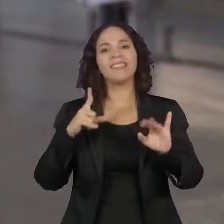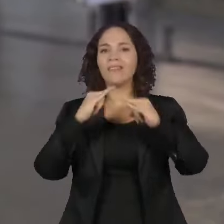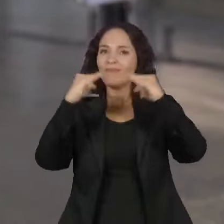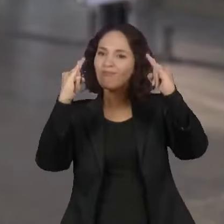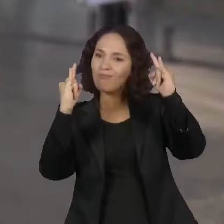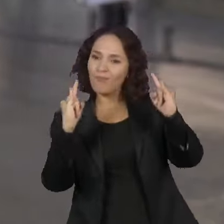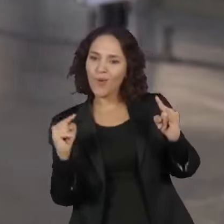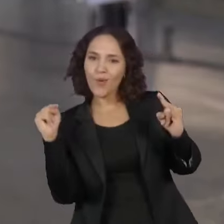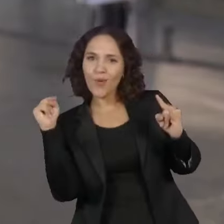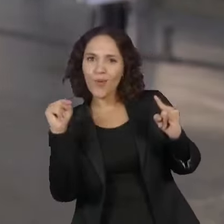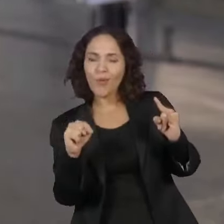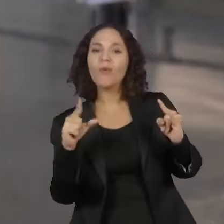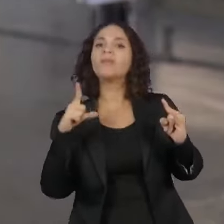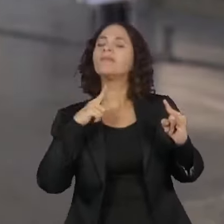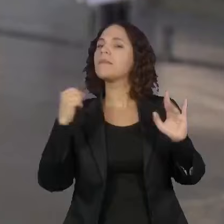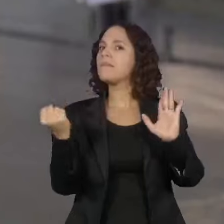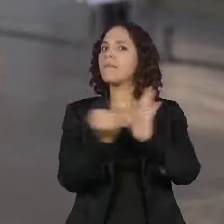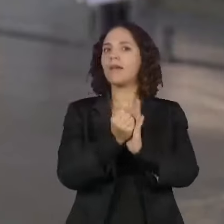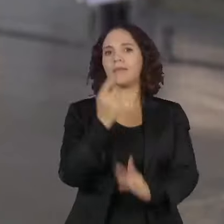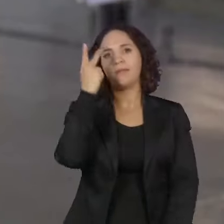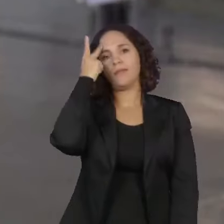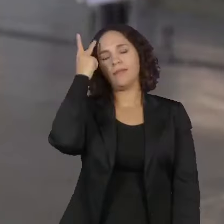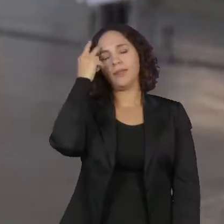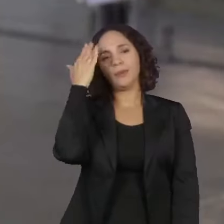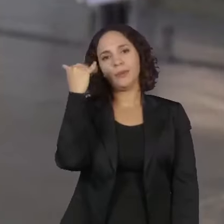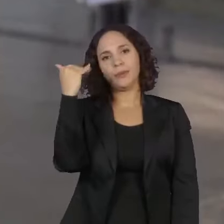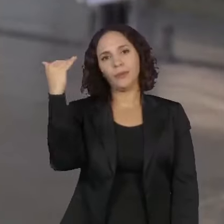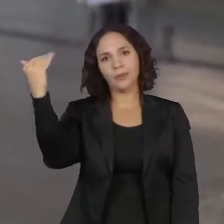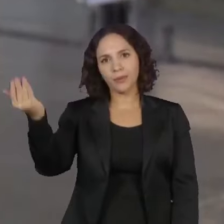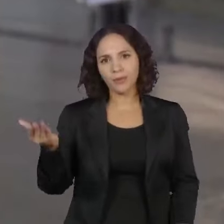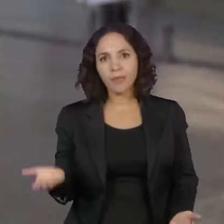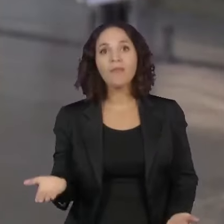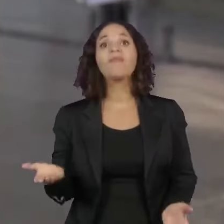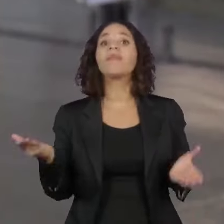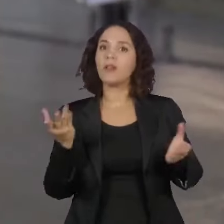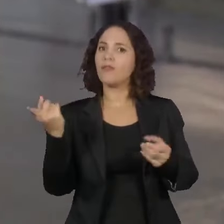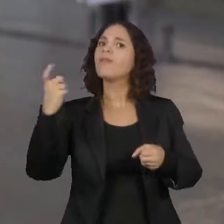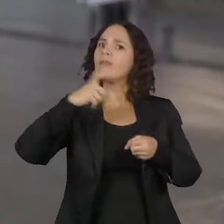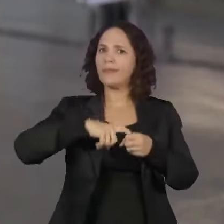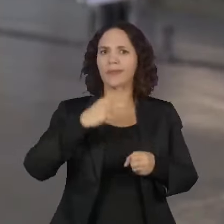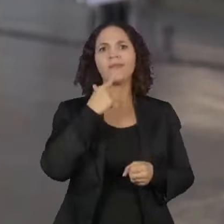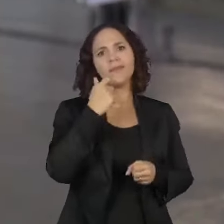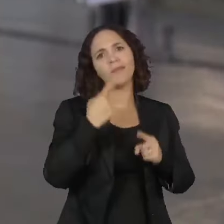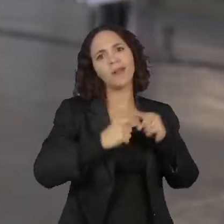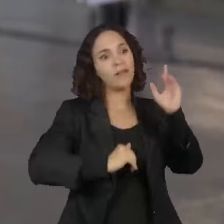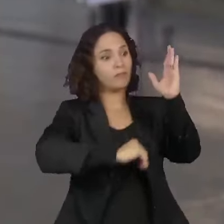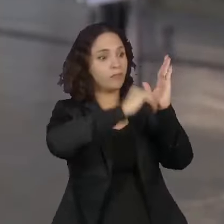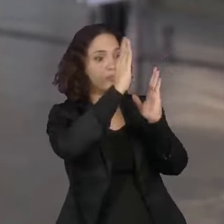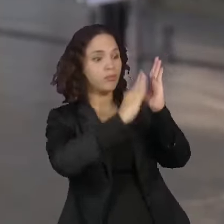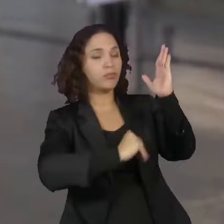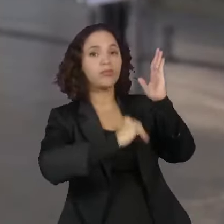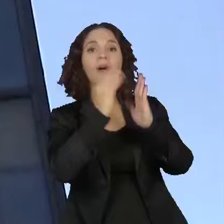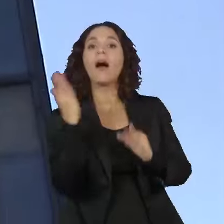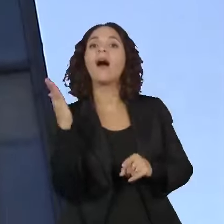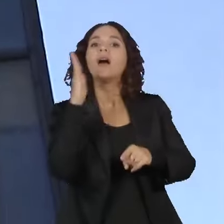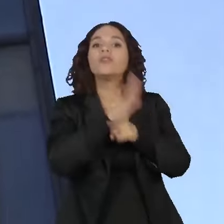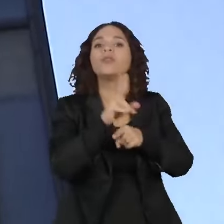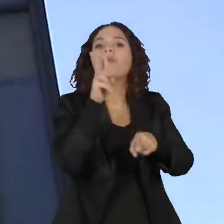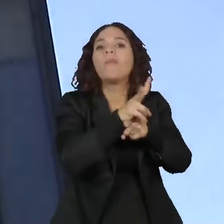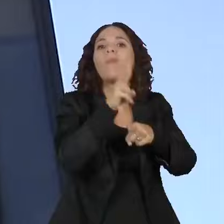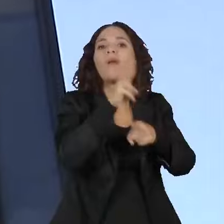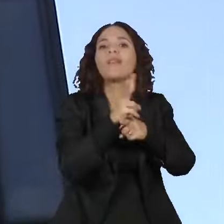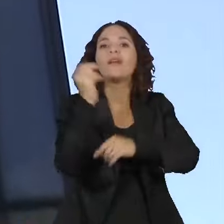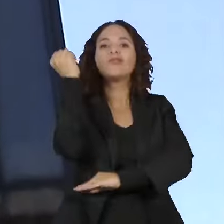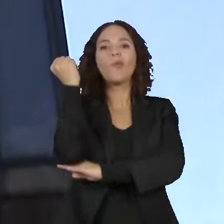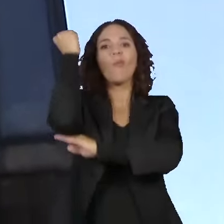da simbologia que ele tem para a cidade de São Paulo. Ele volta, até porque a pintura é uma proteção ao concreto. Então